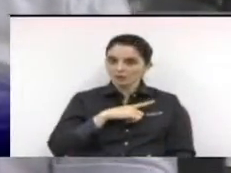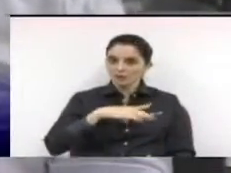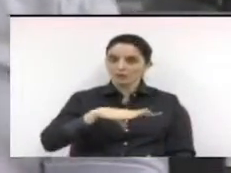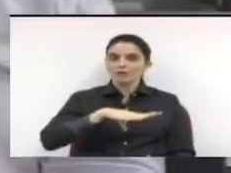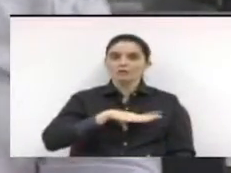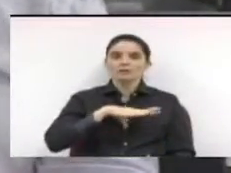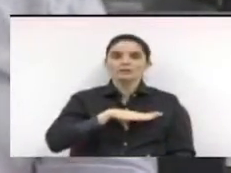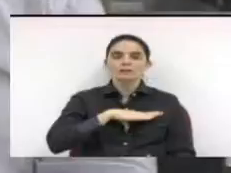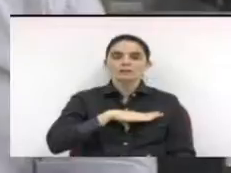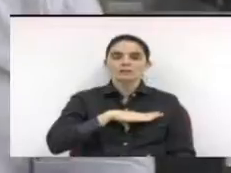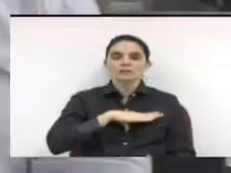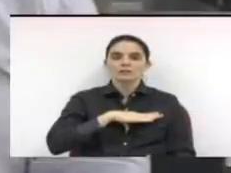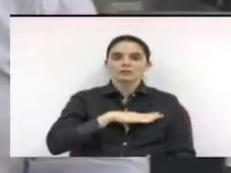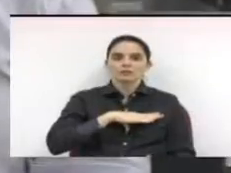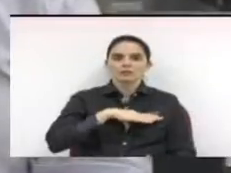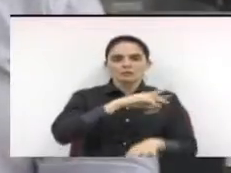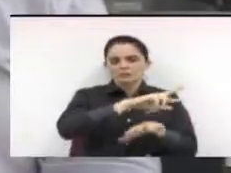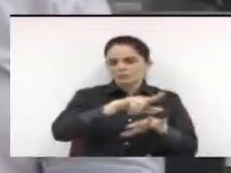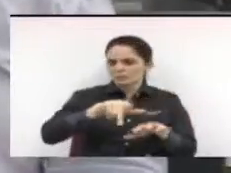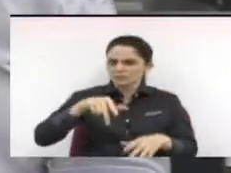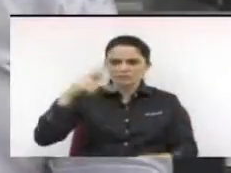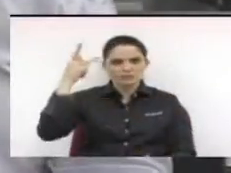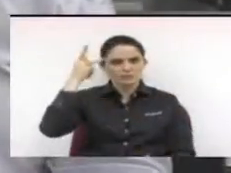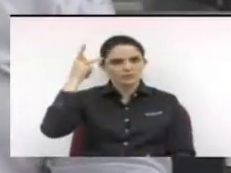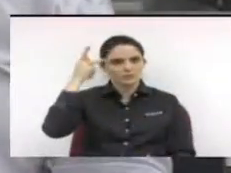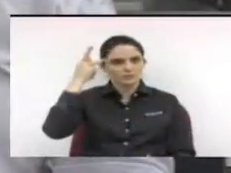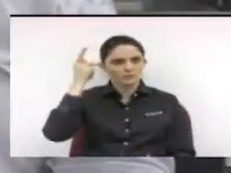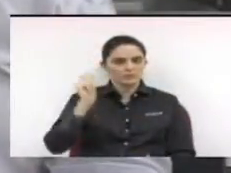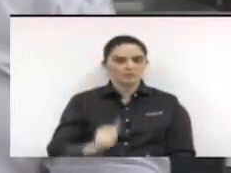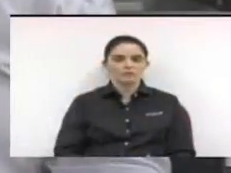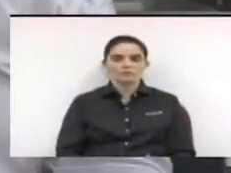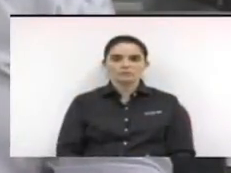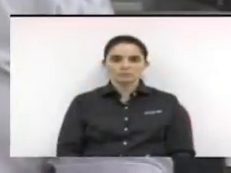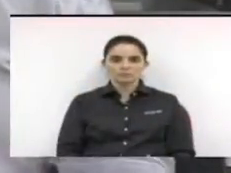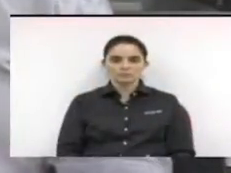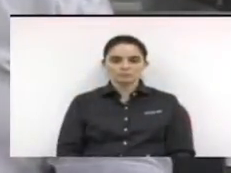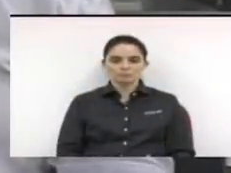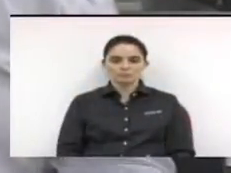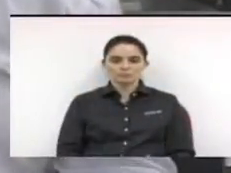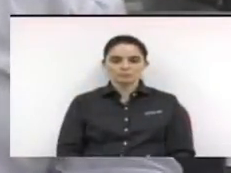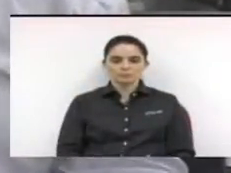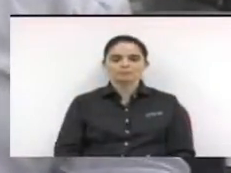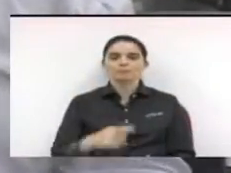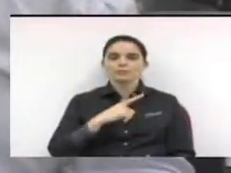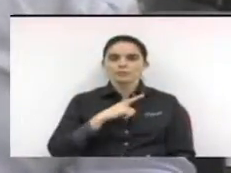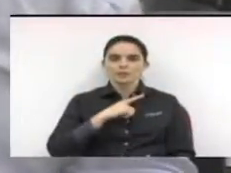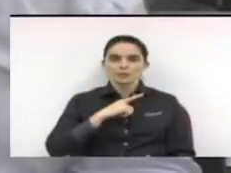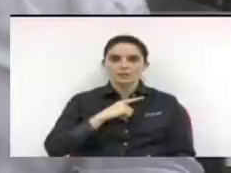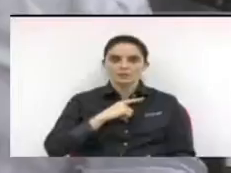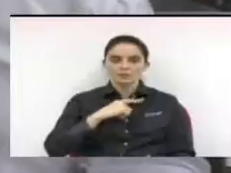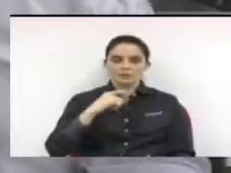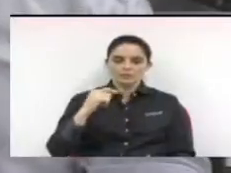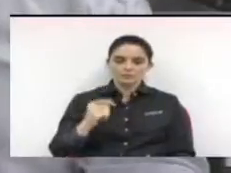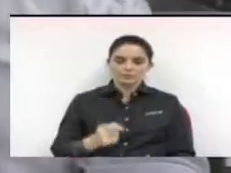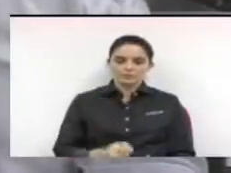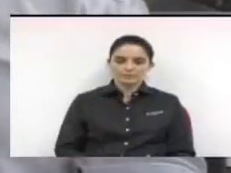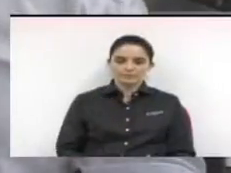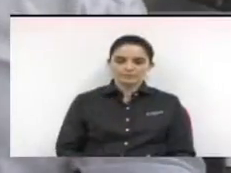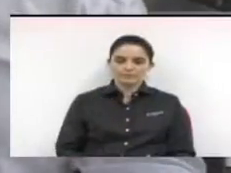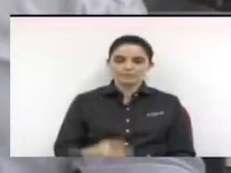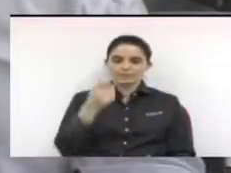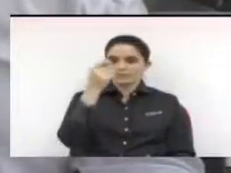algumas cidades do estado de São Paulo, já vem praticando o orçamento impositivo,